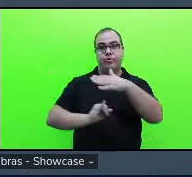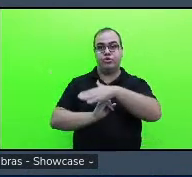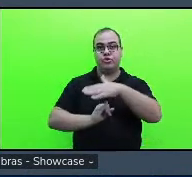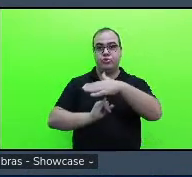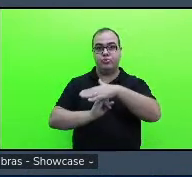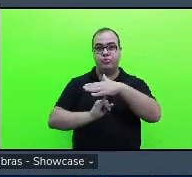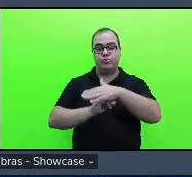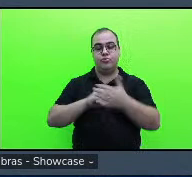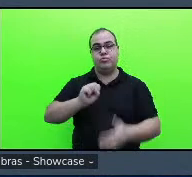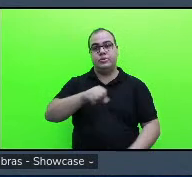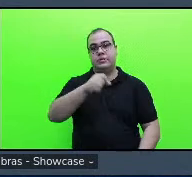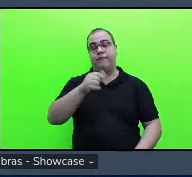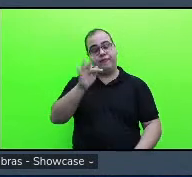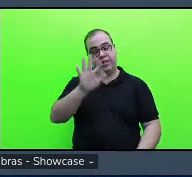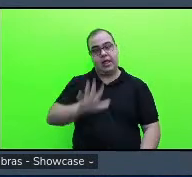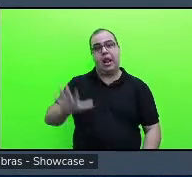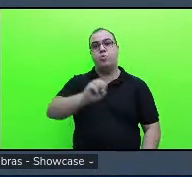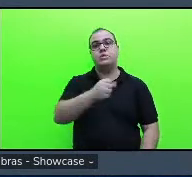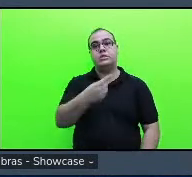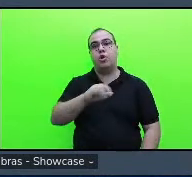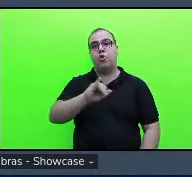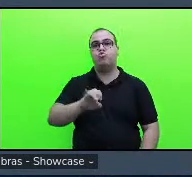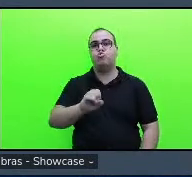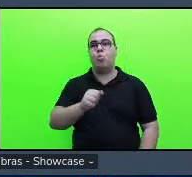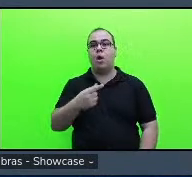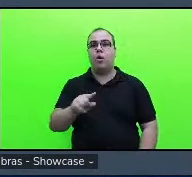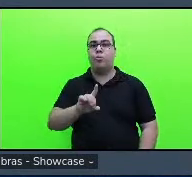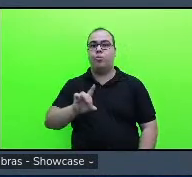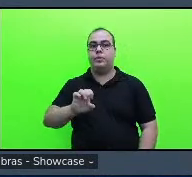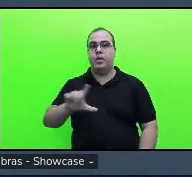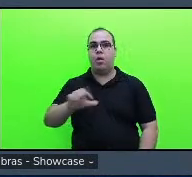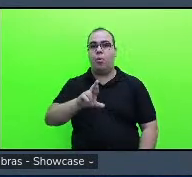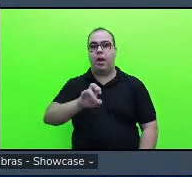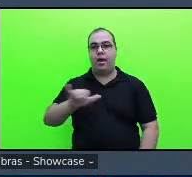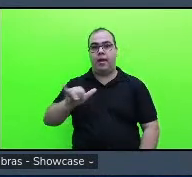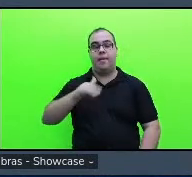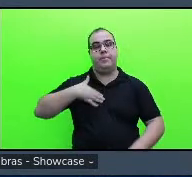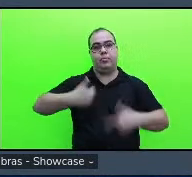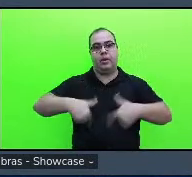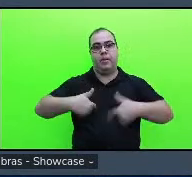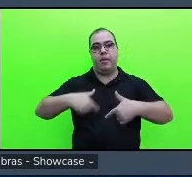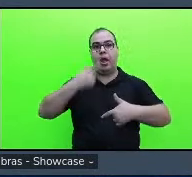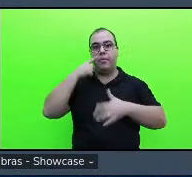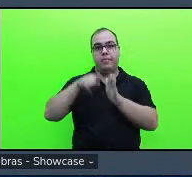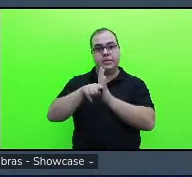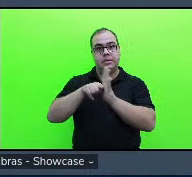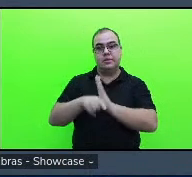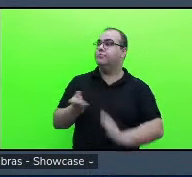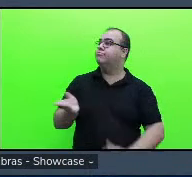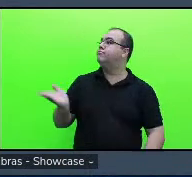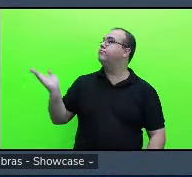Rei e o tema do meu trabalho foi as práticas pedagógicas exclusivas na construção de uma educação